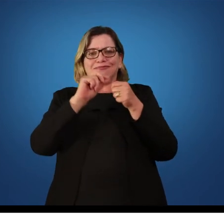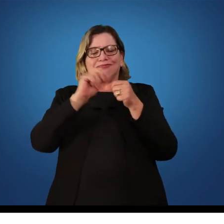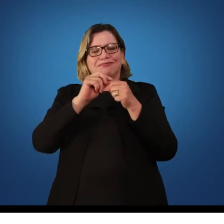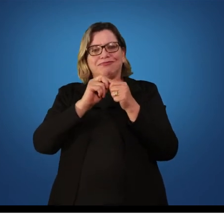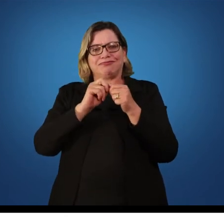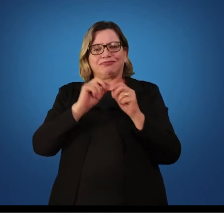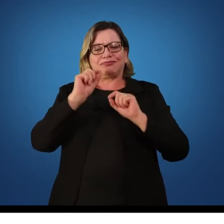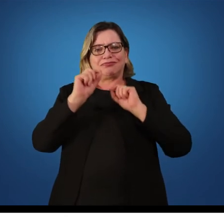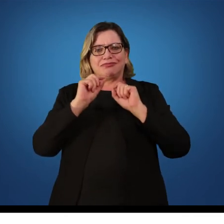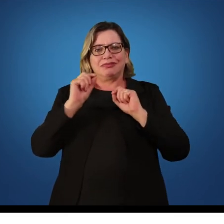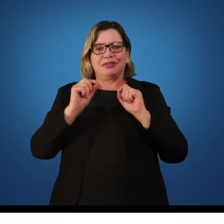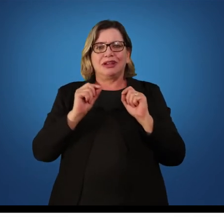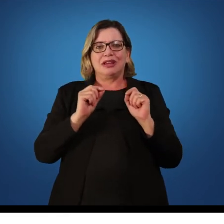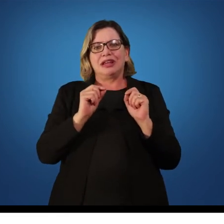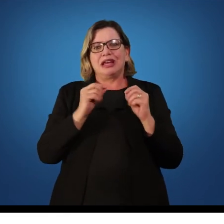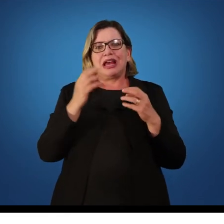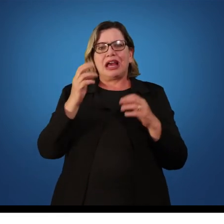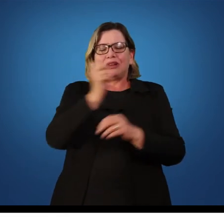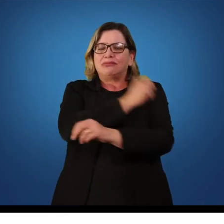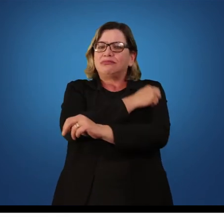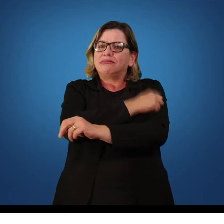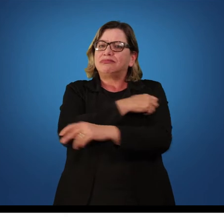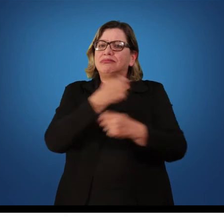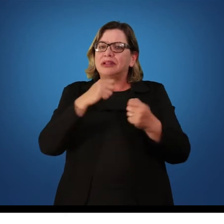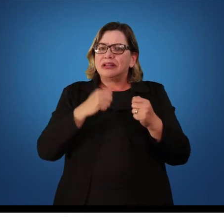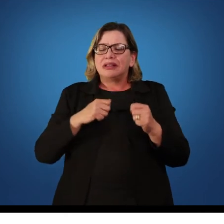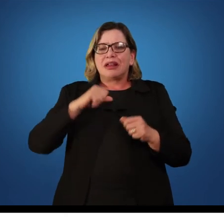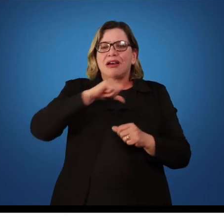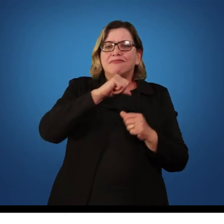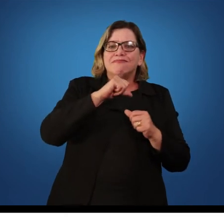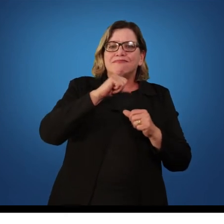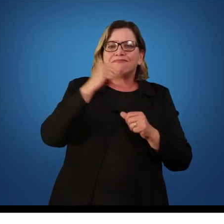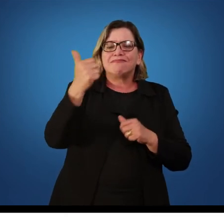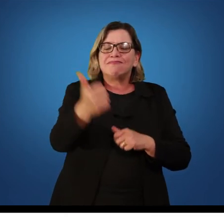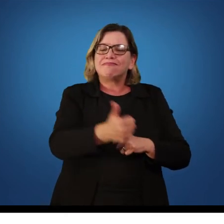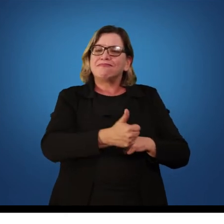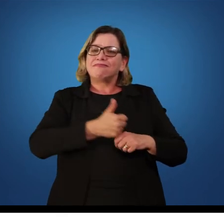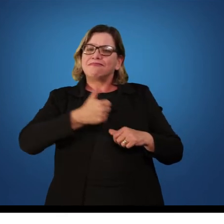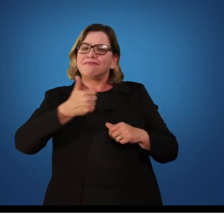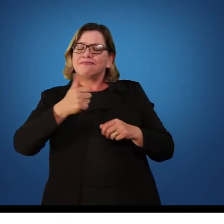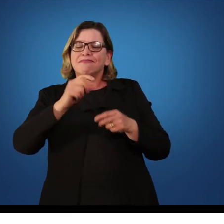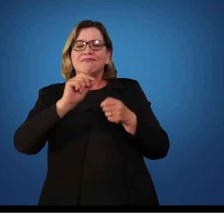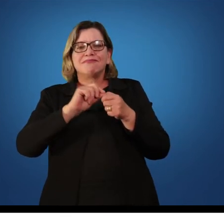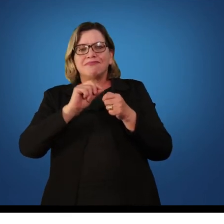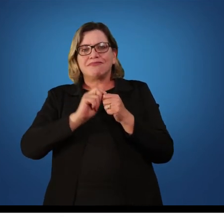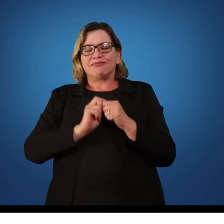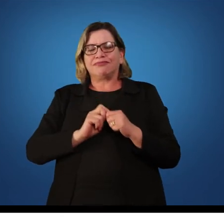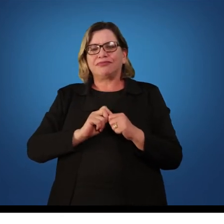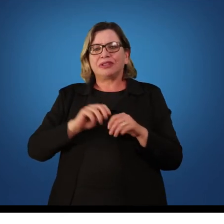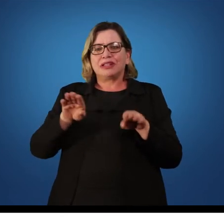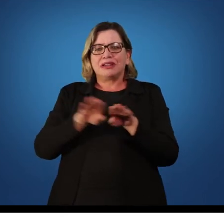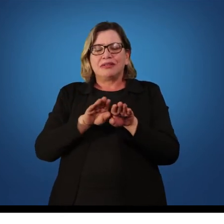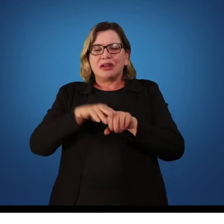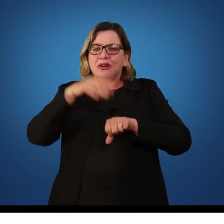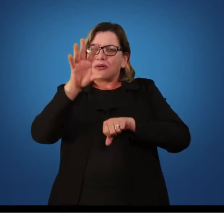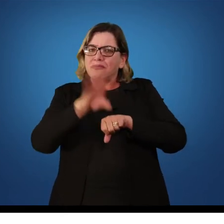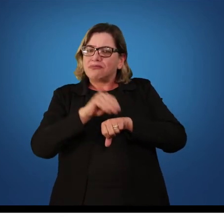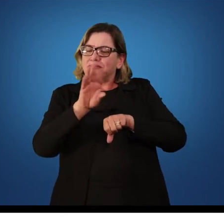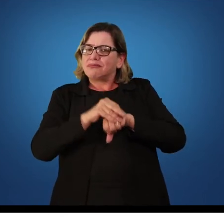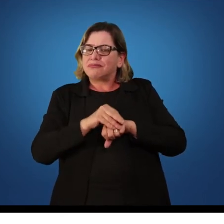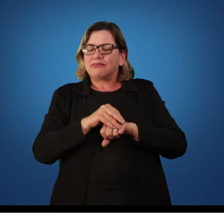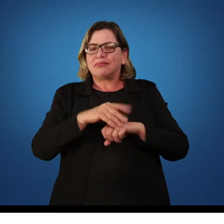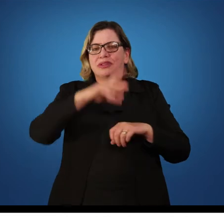o que o aluno precisa melhorar em relação às passadas. Então, o conhecimento de desempenho,